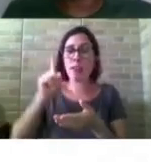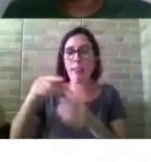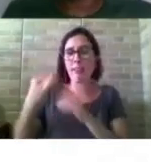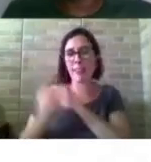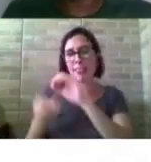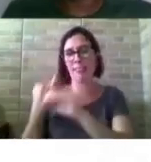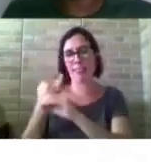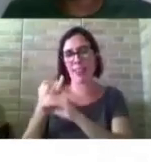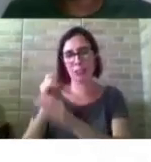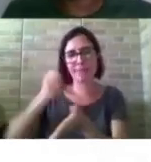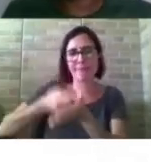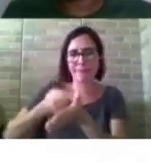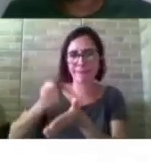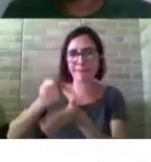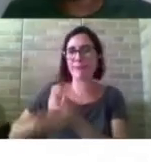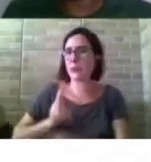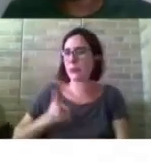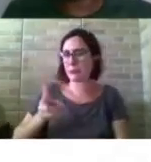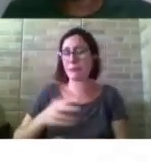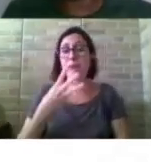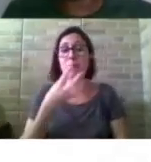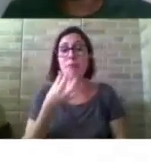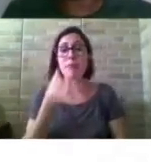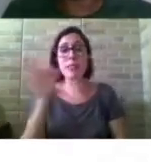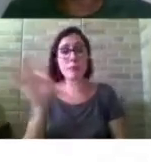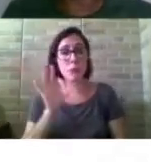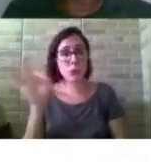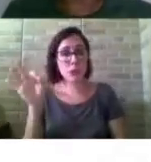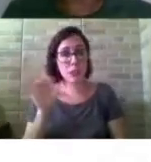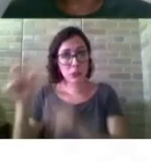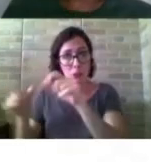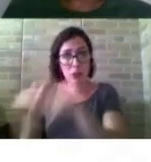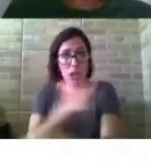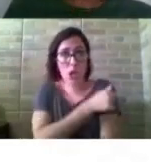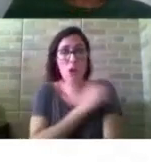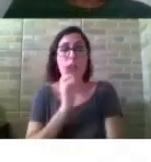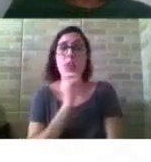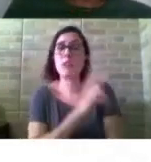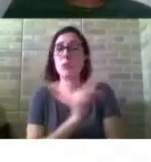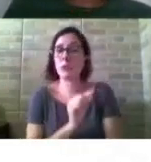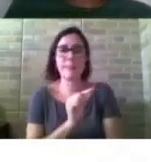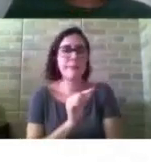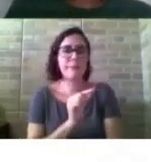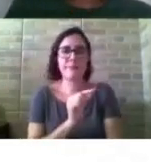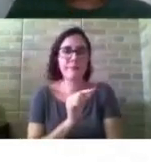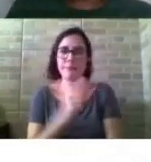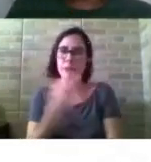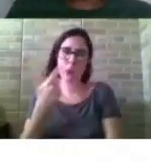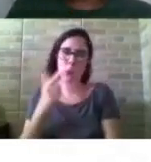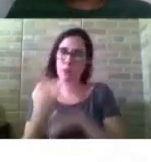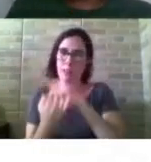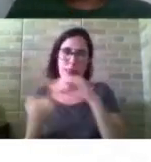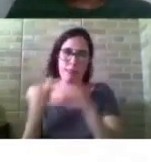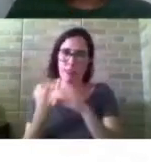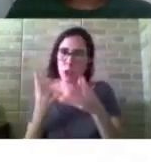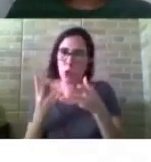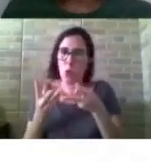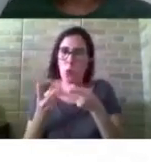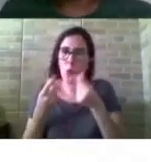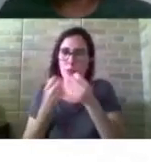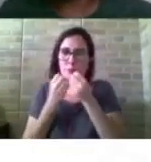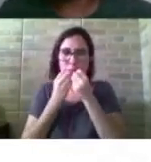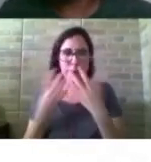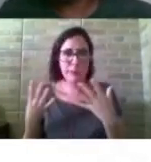46% disseram não ter acesso na internet de qualidade e